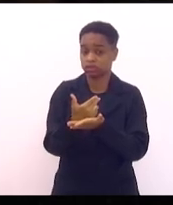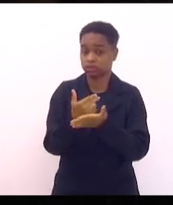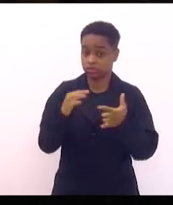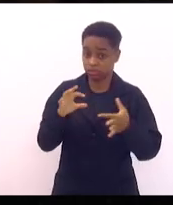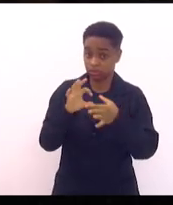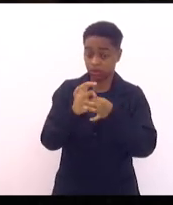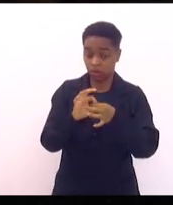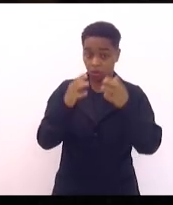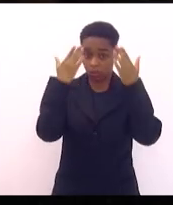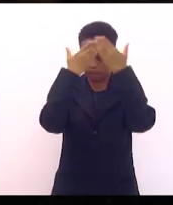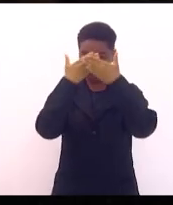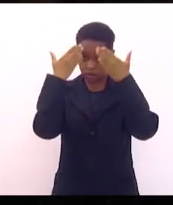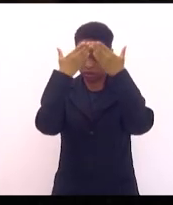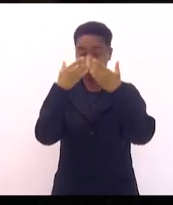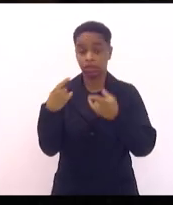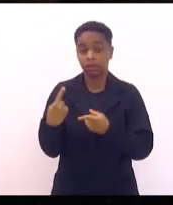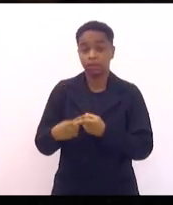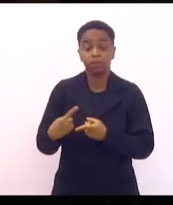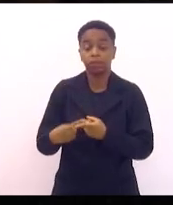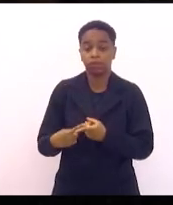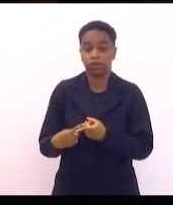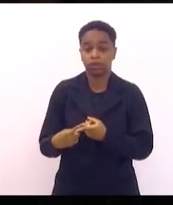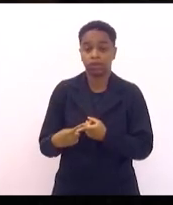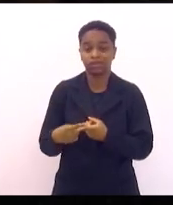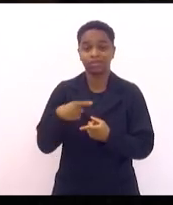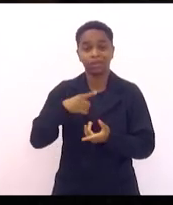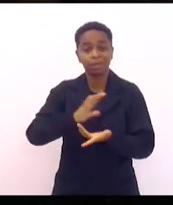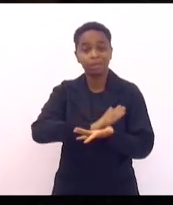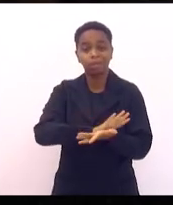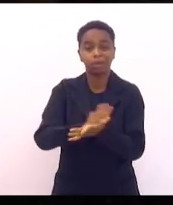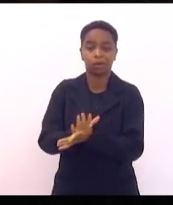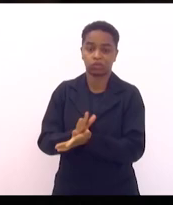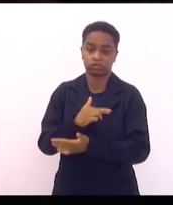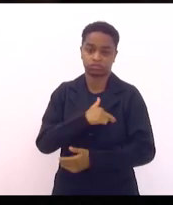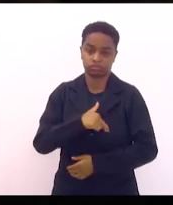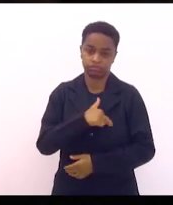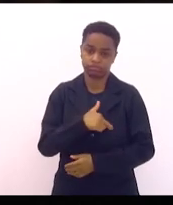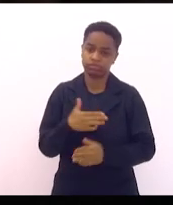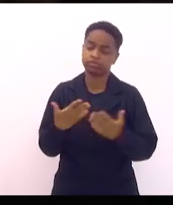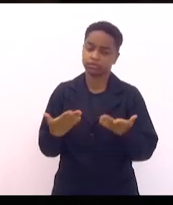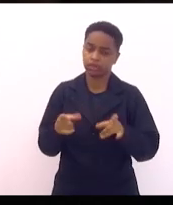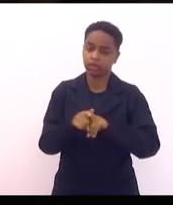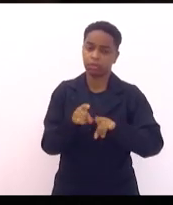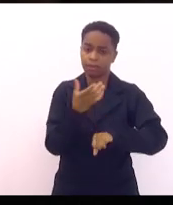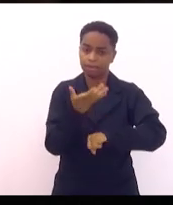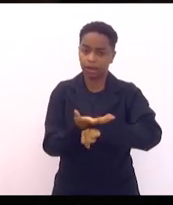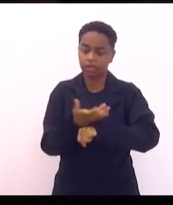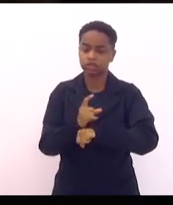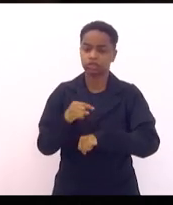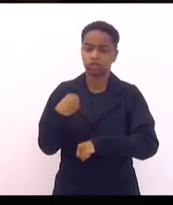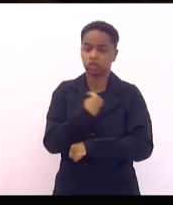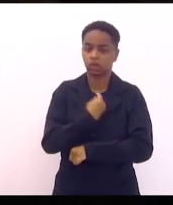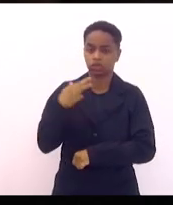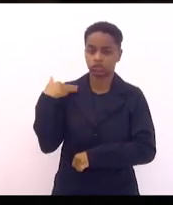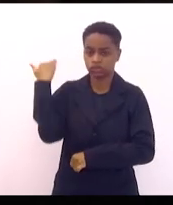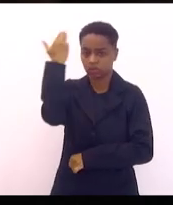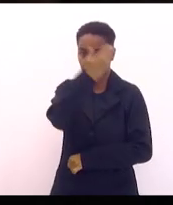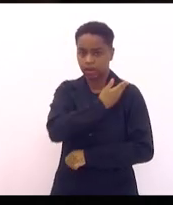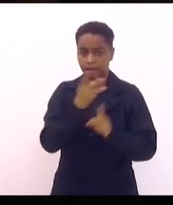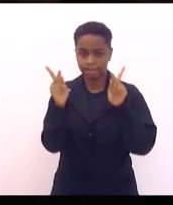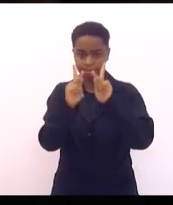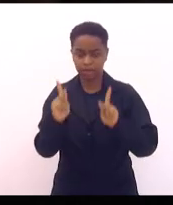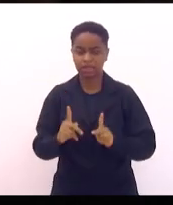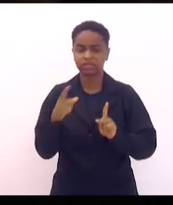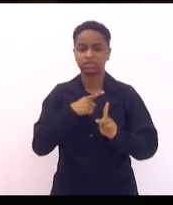Umbanda por preconceito religioso. A Praça Nossa Senhora da Paz está lotada de